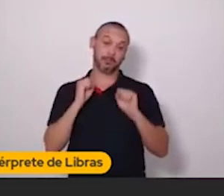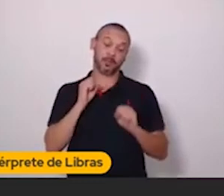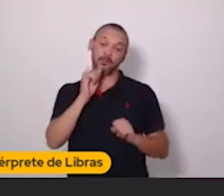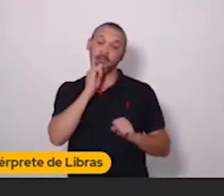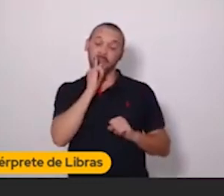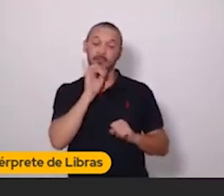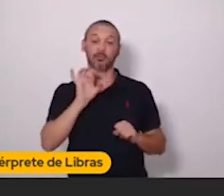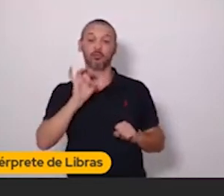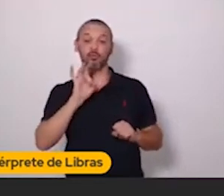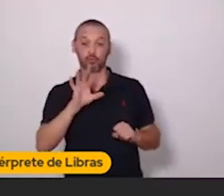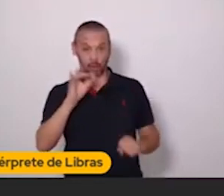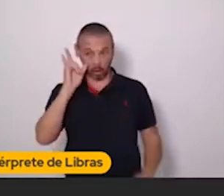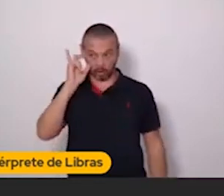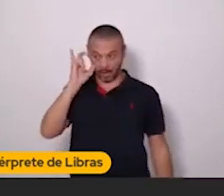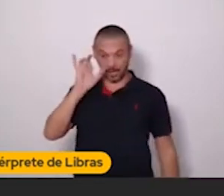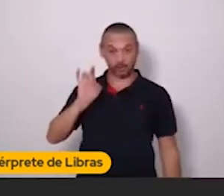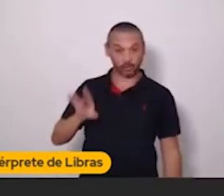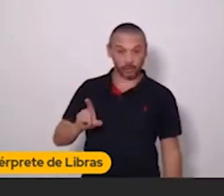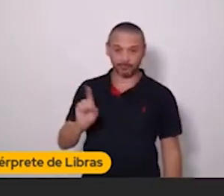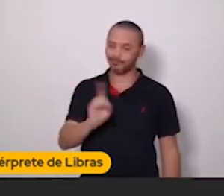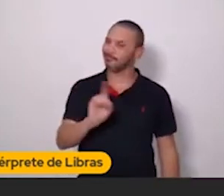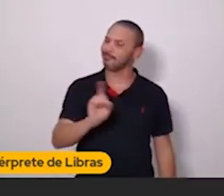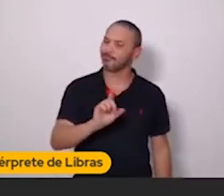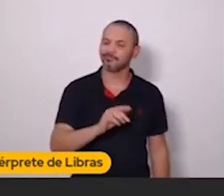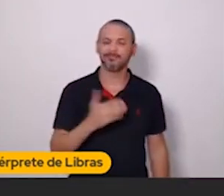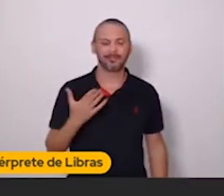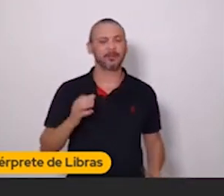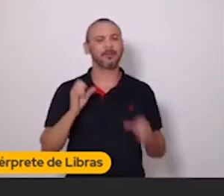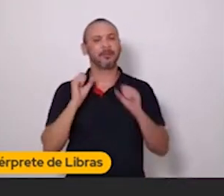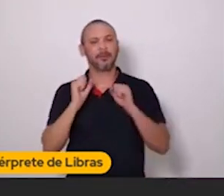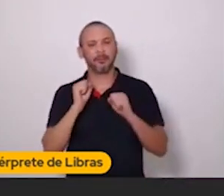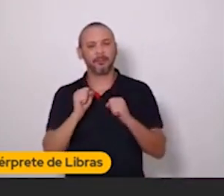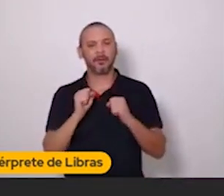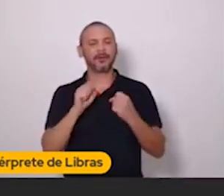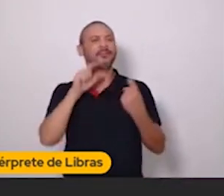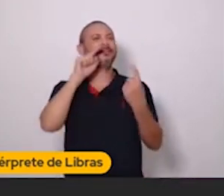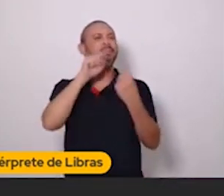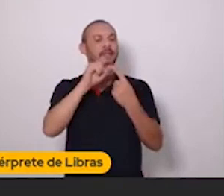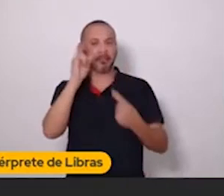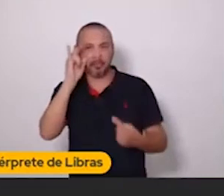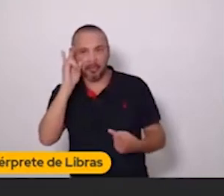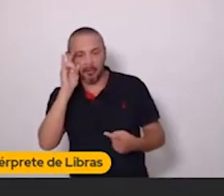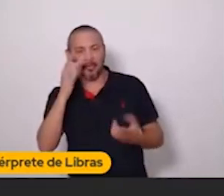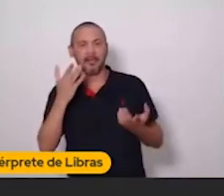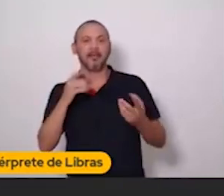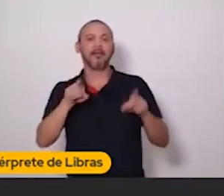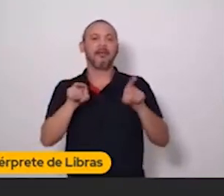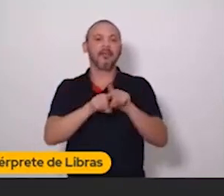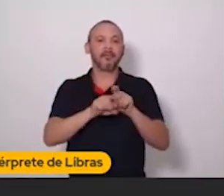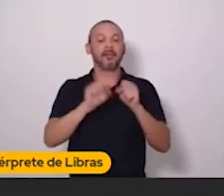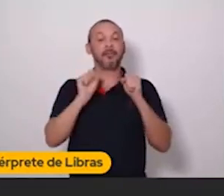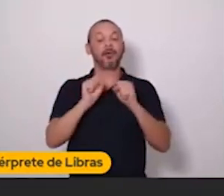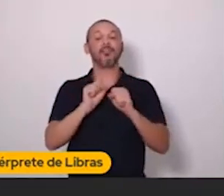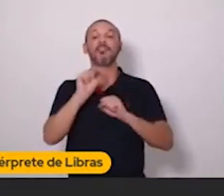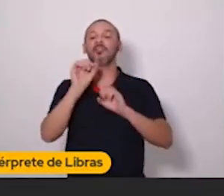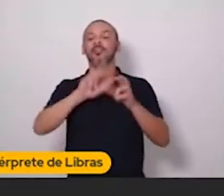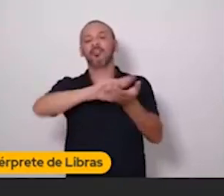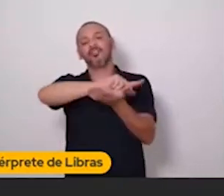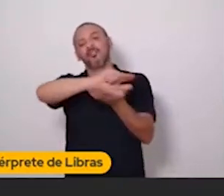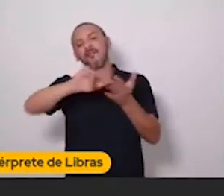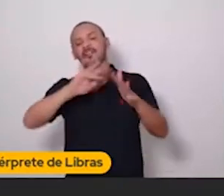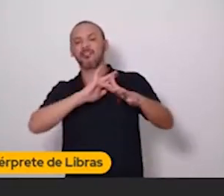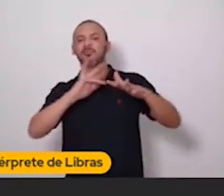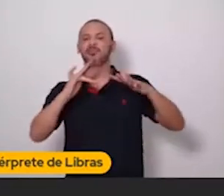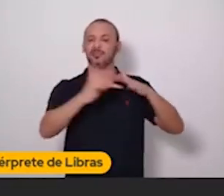somente no Instagram. Porque todo mundo, quando fala de criação de conteúdo, acha que é só no Instagram, né? Mas o conteúdo pode ser em várias redes